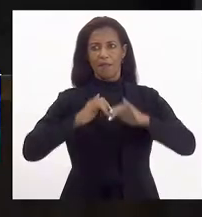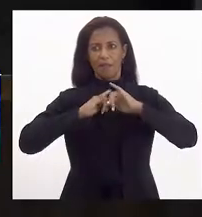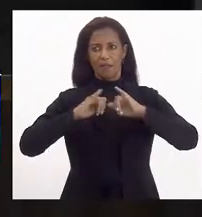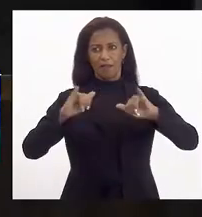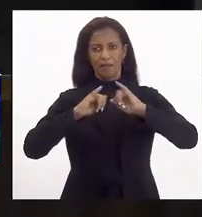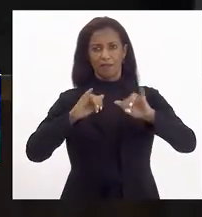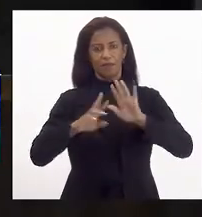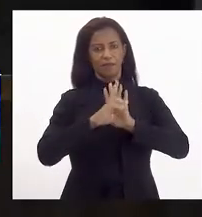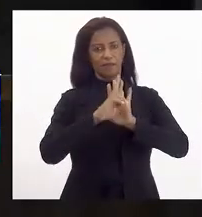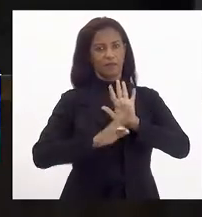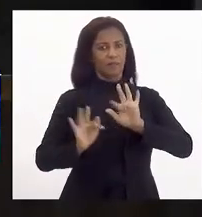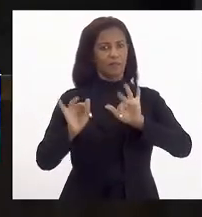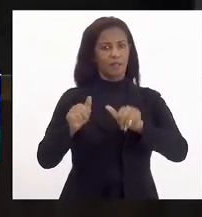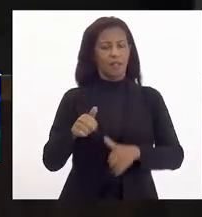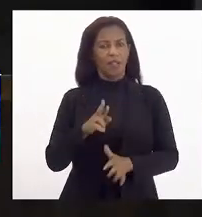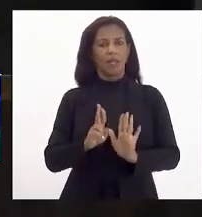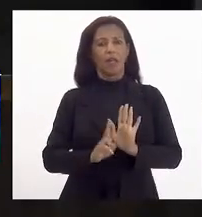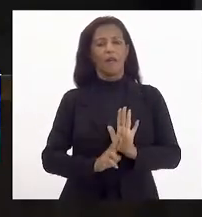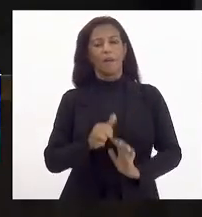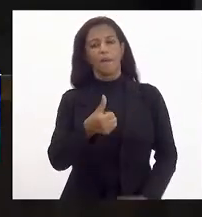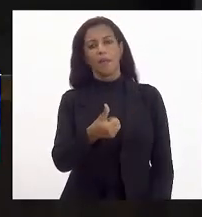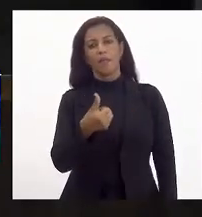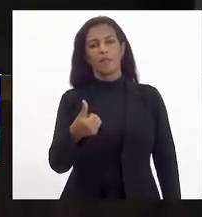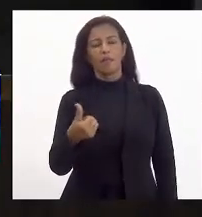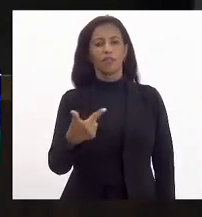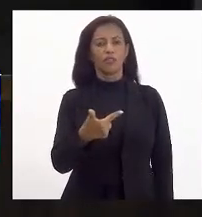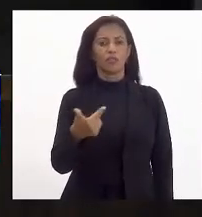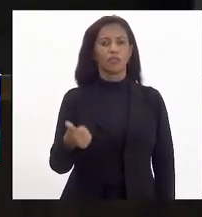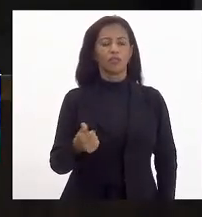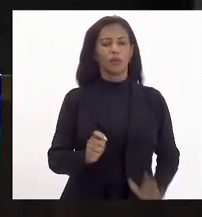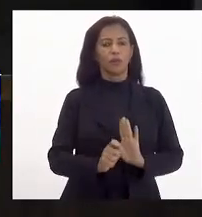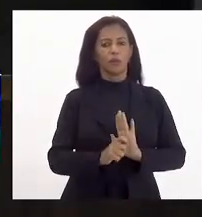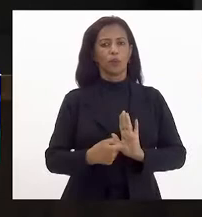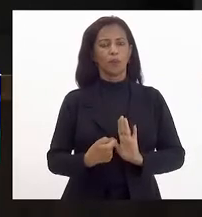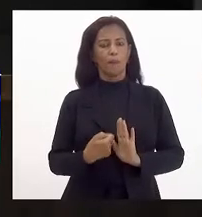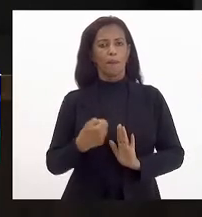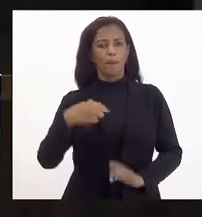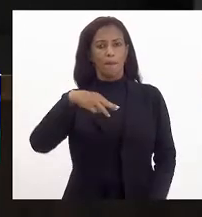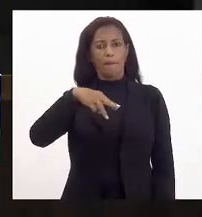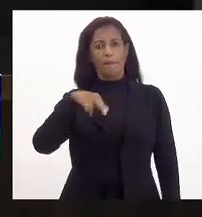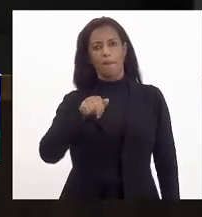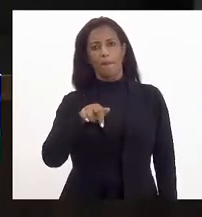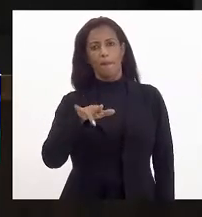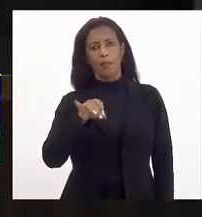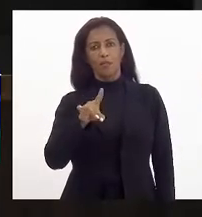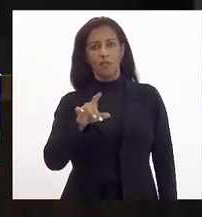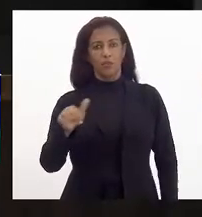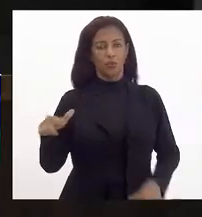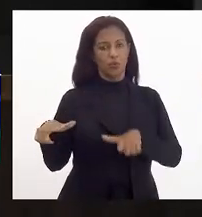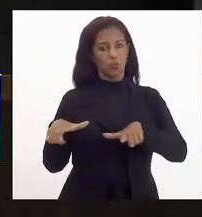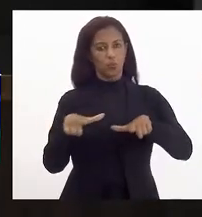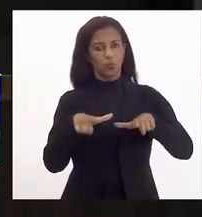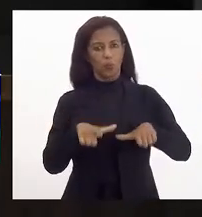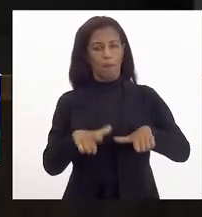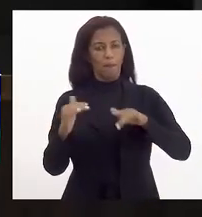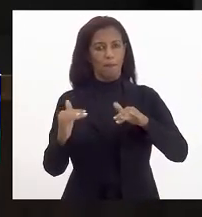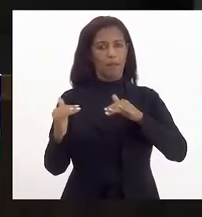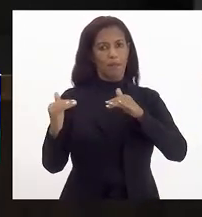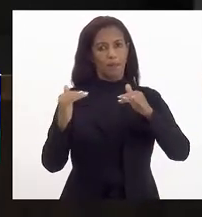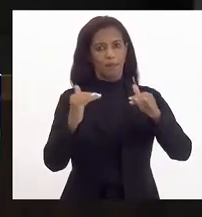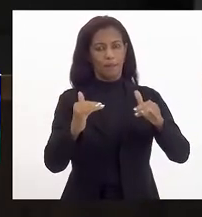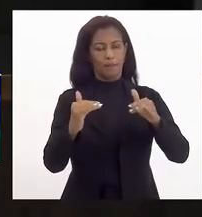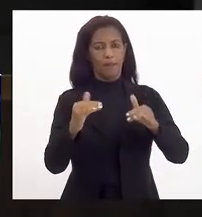Anuncio. Redação final. Projeto de resolução 63321, de autoria do deputado Marcelo Dino, que concede o título de BNB do Estado do Rio de Janeiro ao senhor